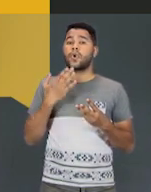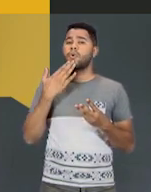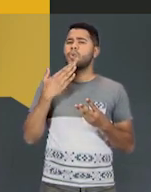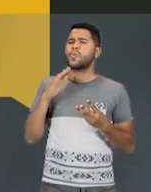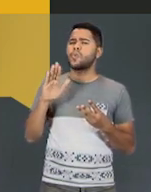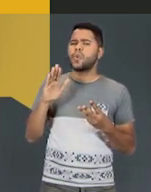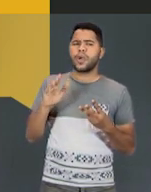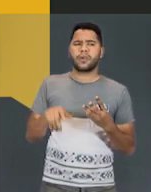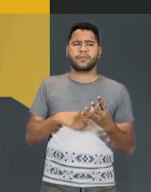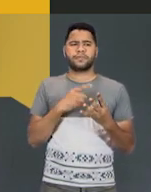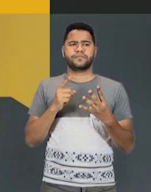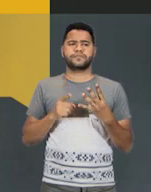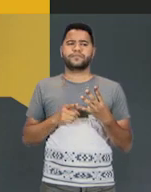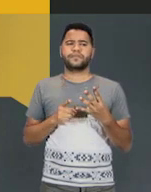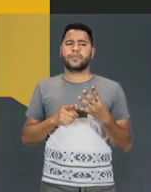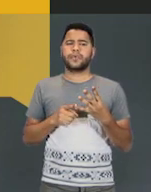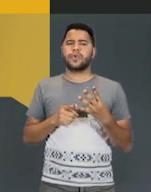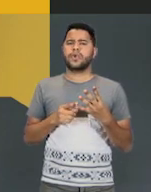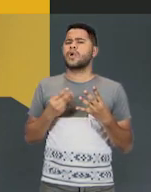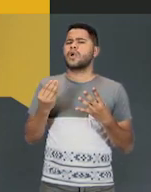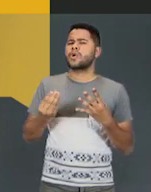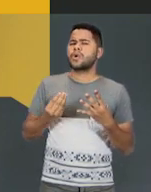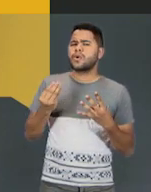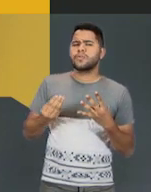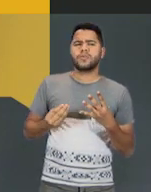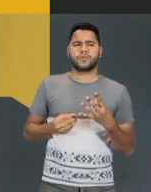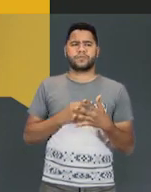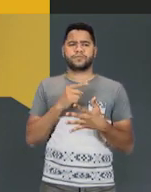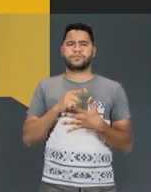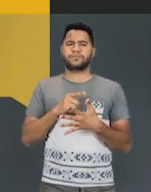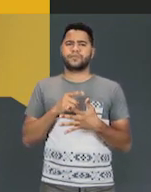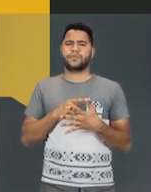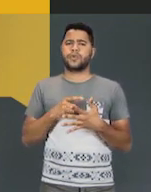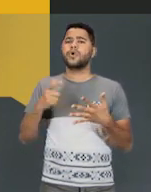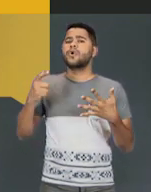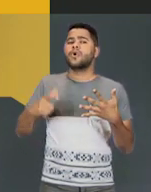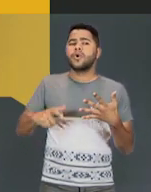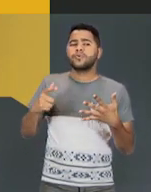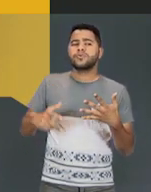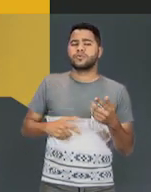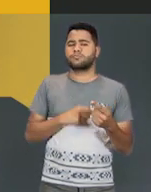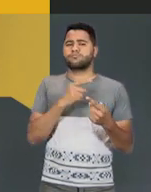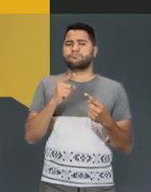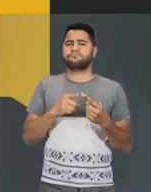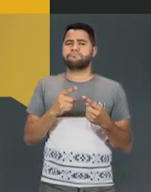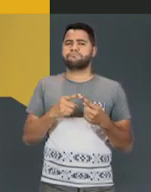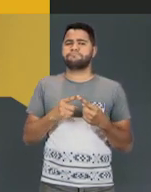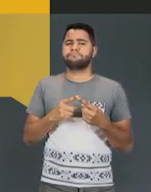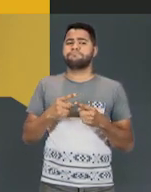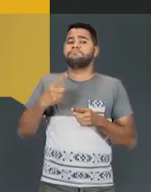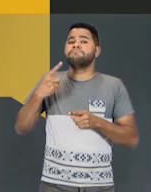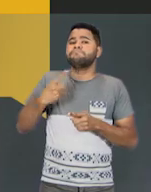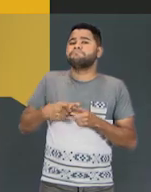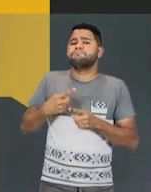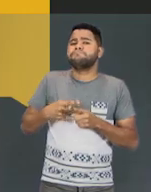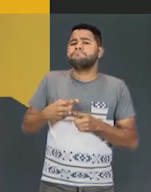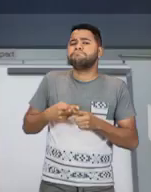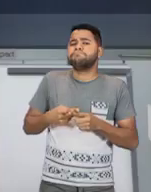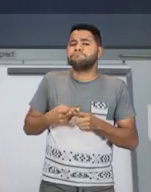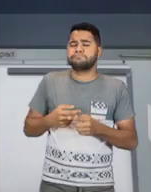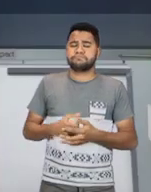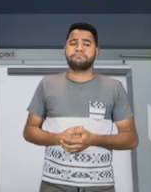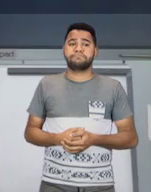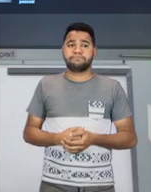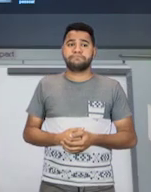what, qual ou quais, how, como, where, onde e why, por quê.